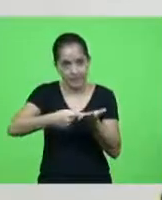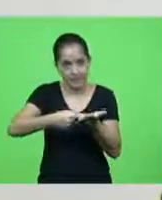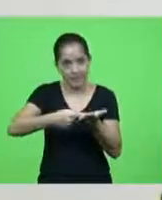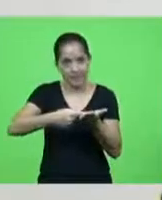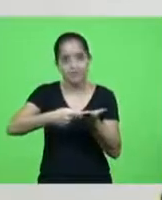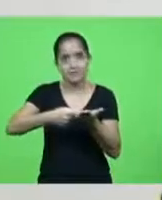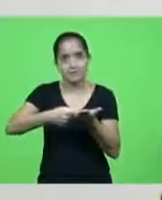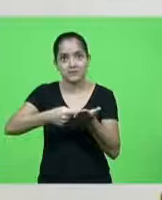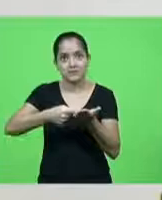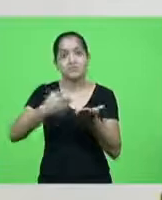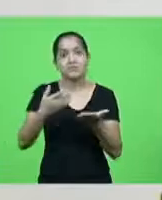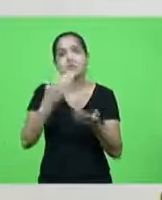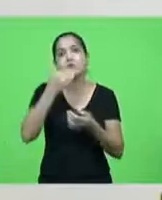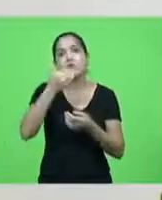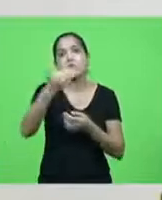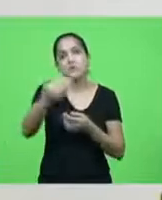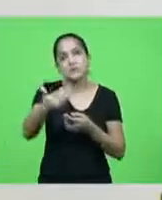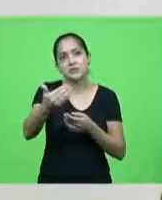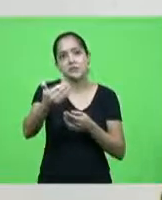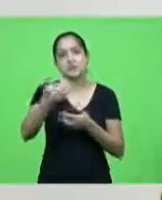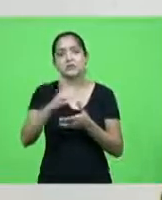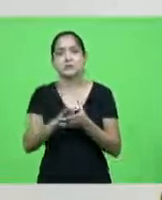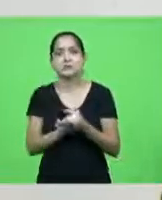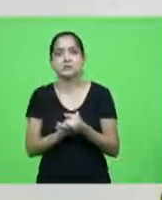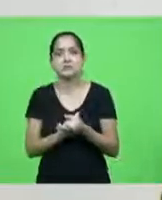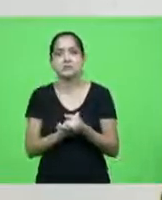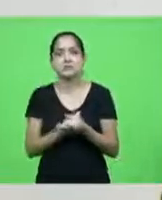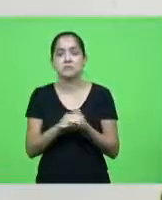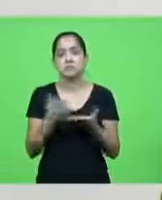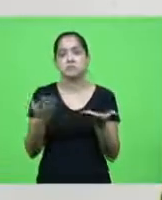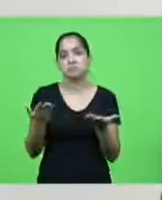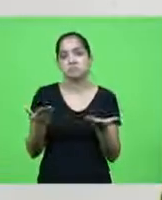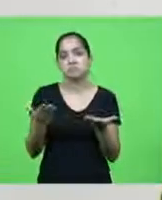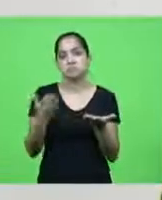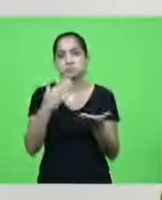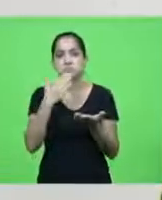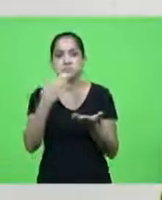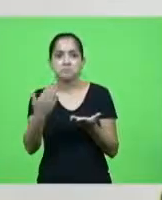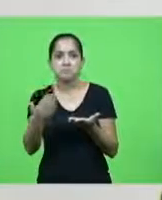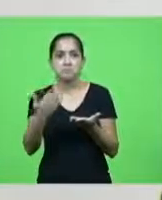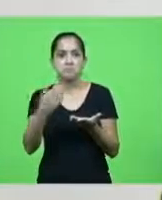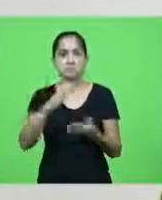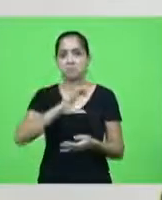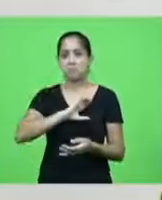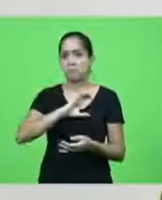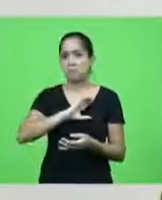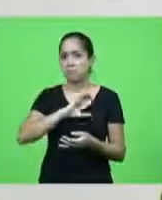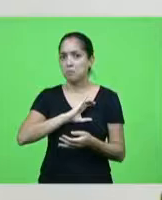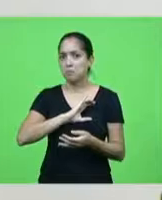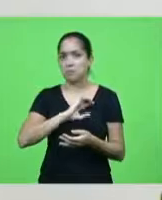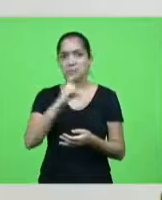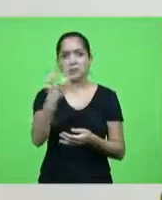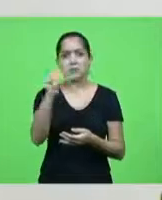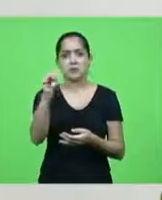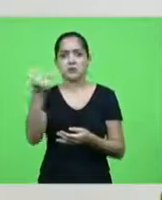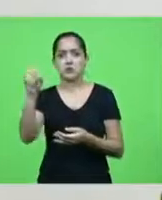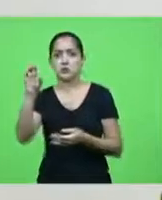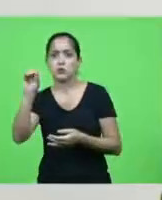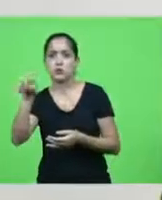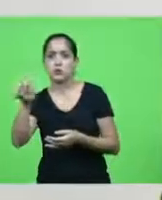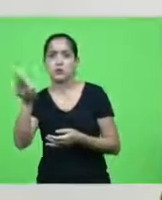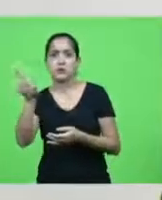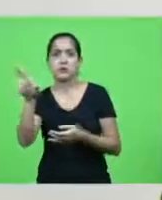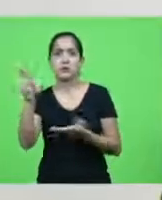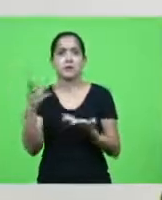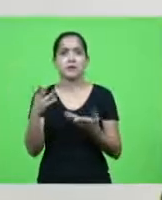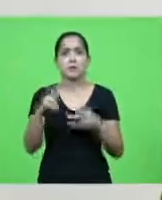eles vão pedir o reexame vão dizer assim poxa nós não ganhamos nós não vamos ganhar cento e oitenta pau aí porque é por causa